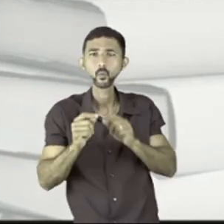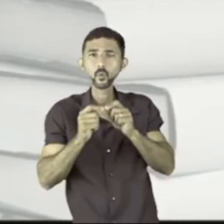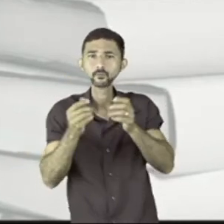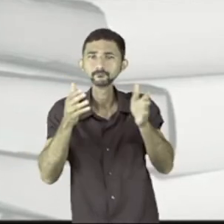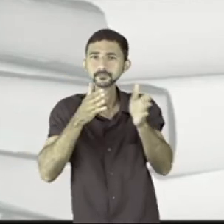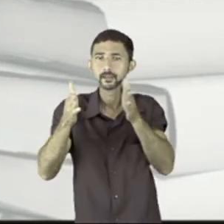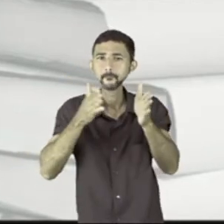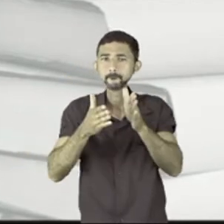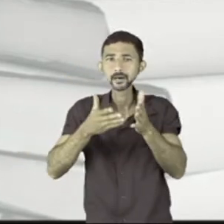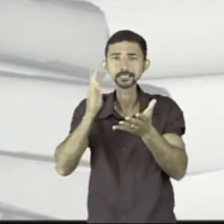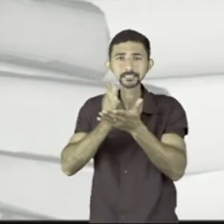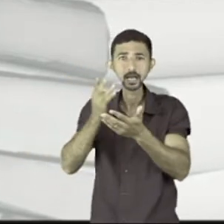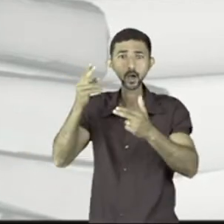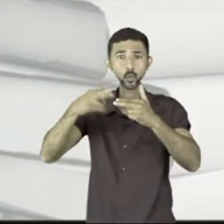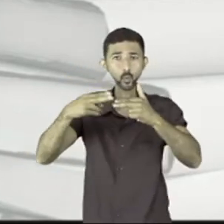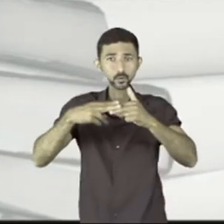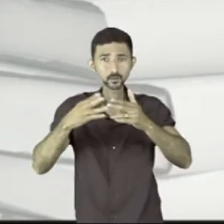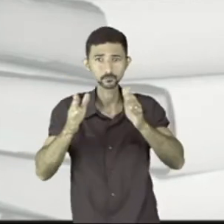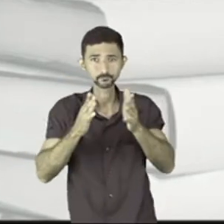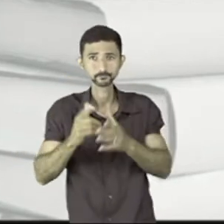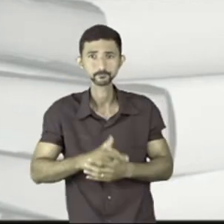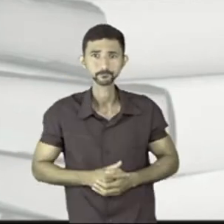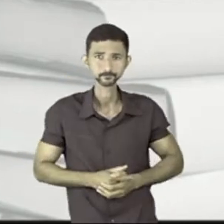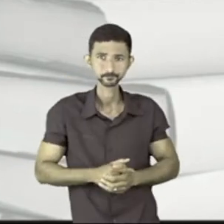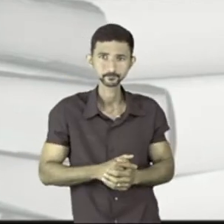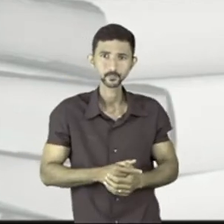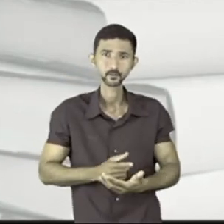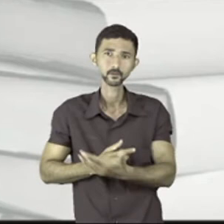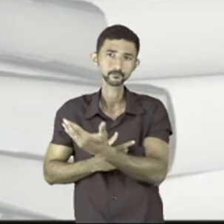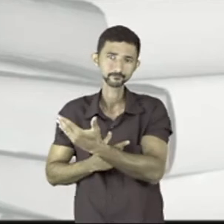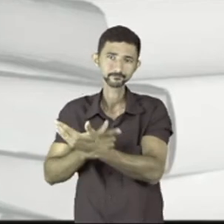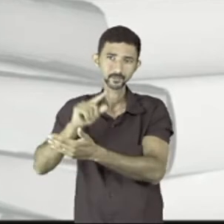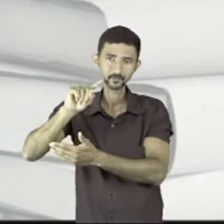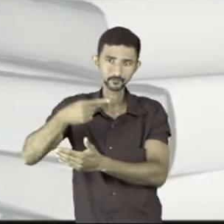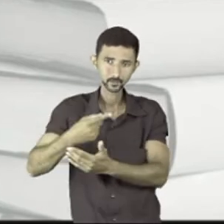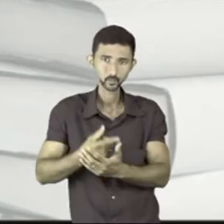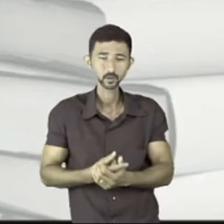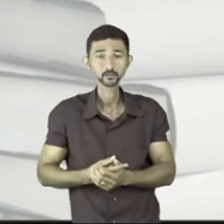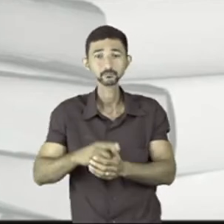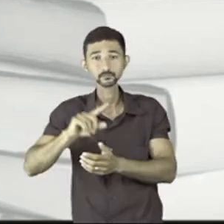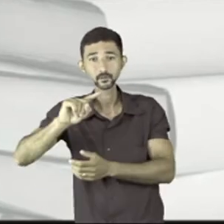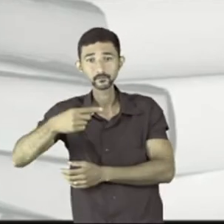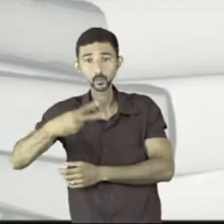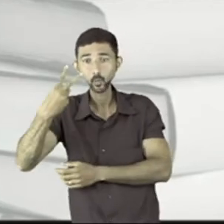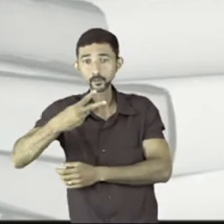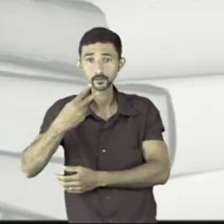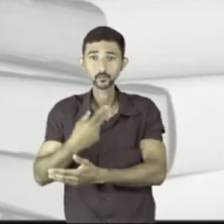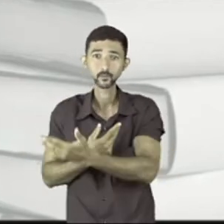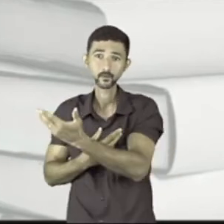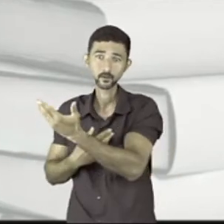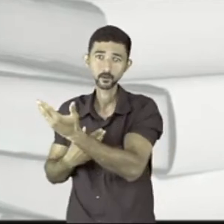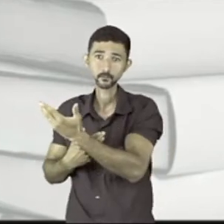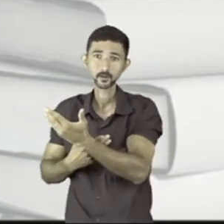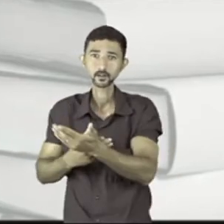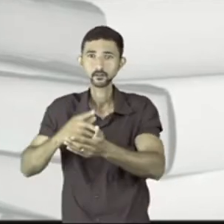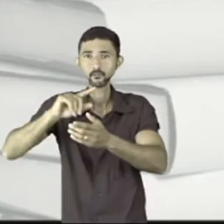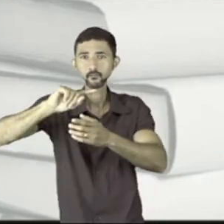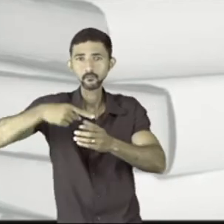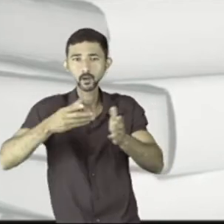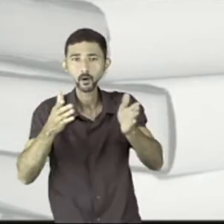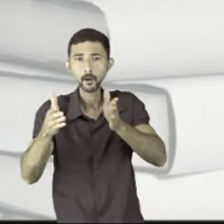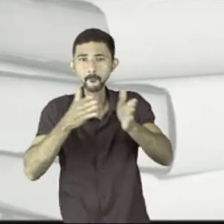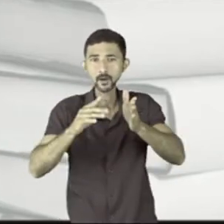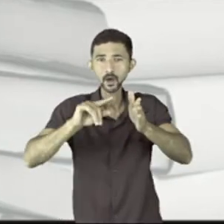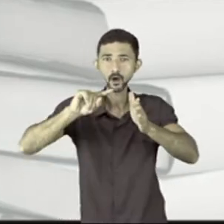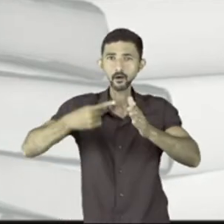onde já foi usada a vírgula. Então, aqui tem uma vírgula, aqui tem outra. Para eu não separar esse